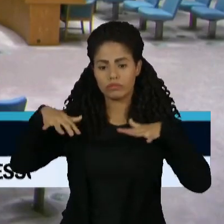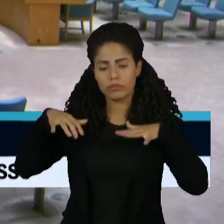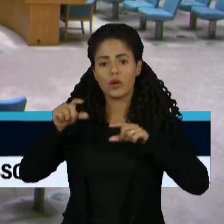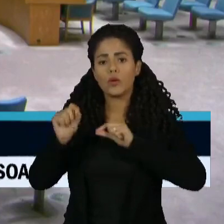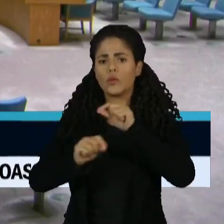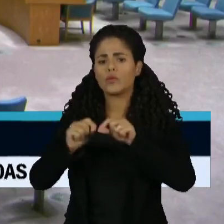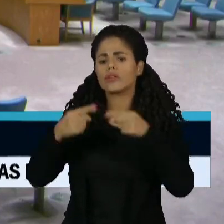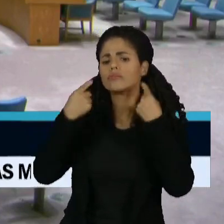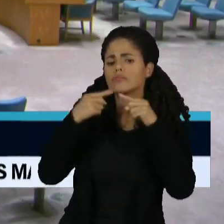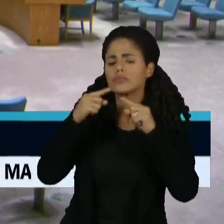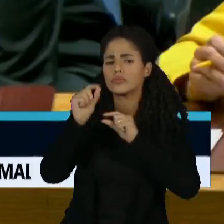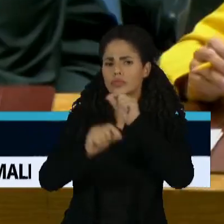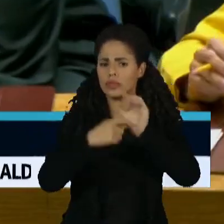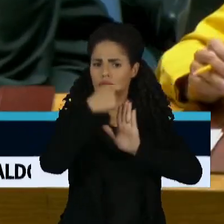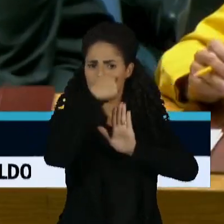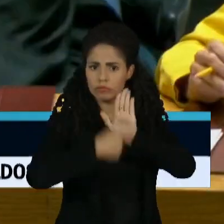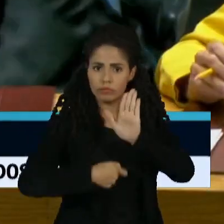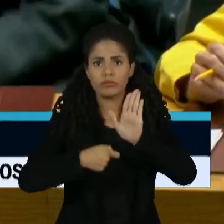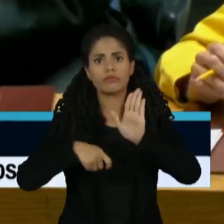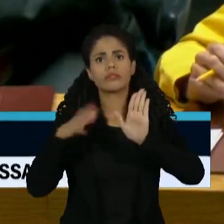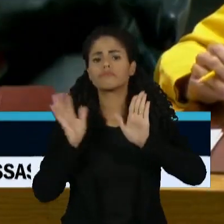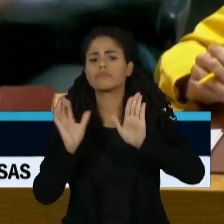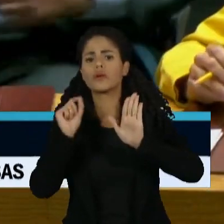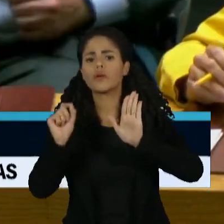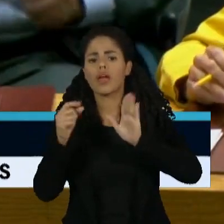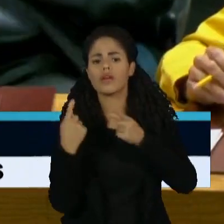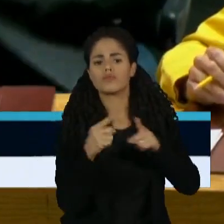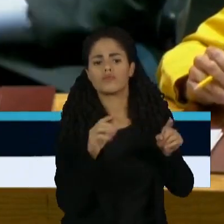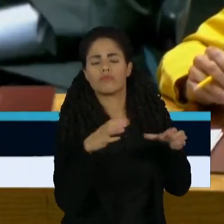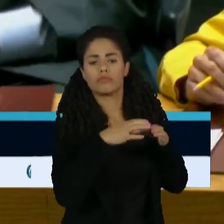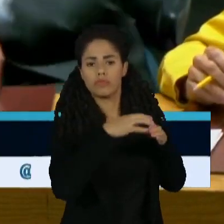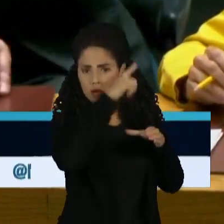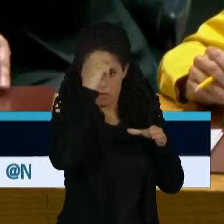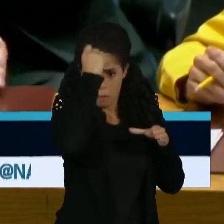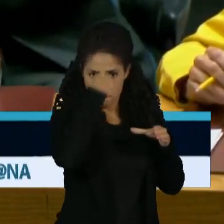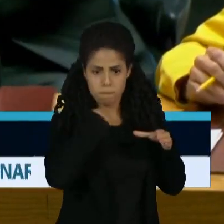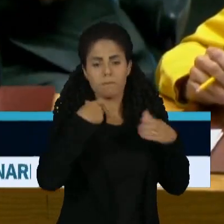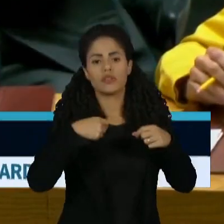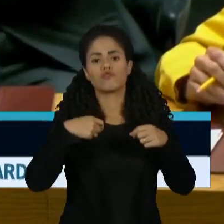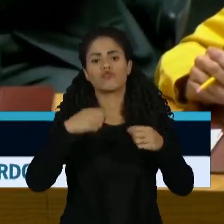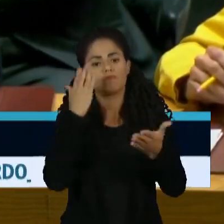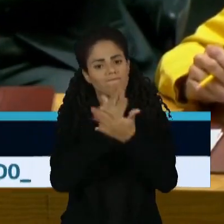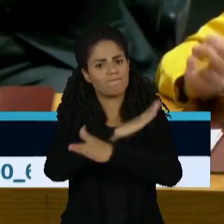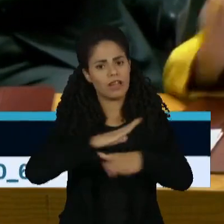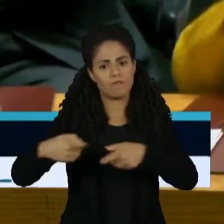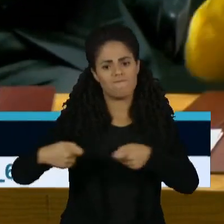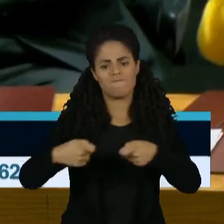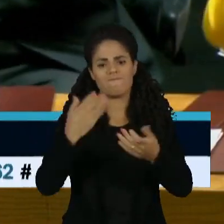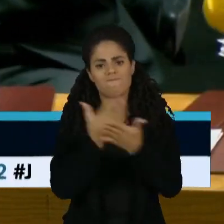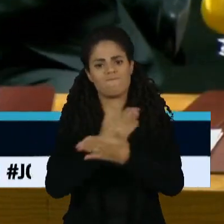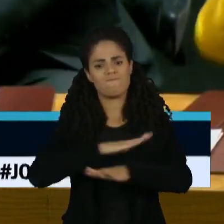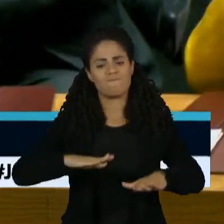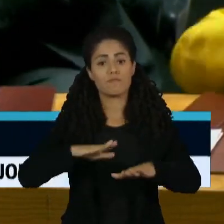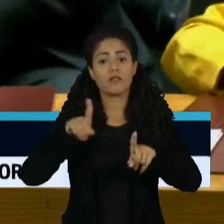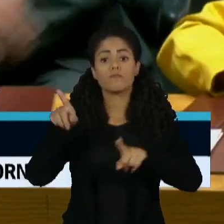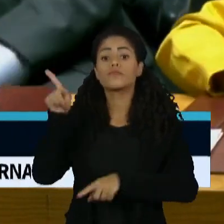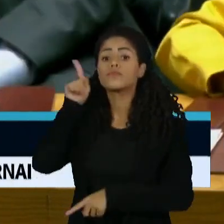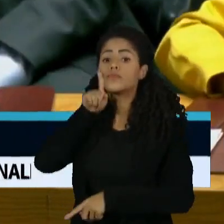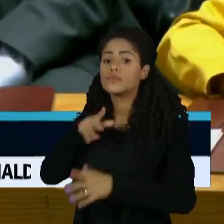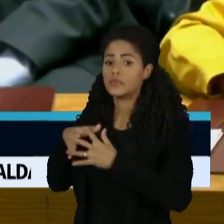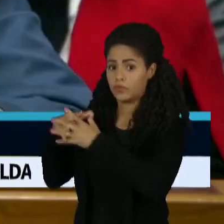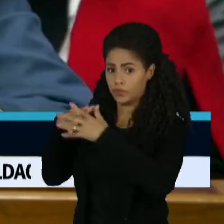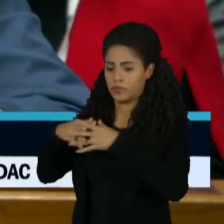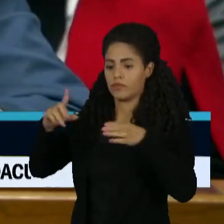Uma das críticas é de que o texto não fazia menção ao Hamas e que pedia um cessar-fogo humanitário. Os Estados Unidos, um dos